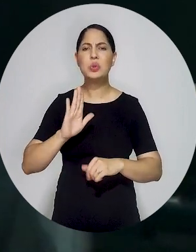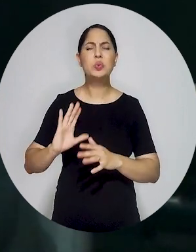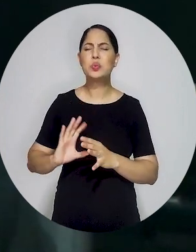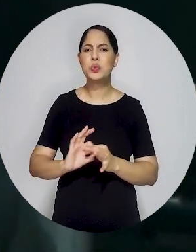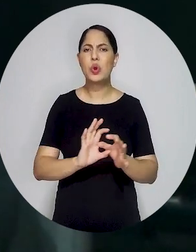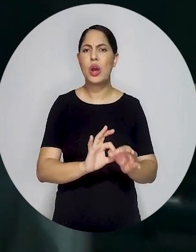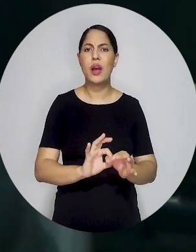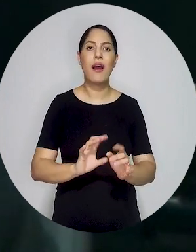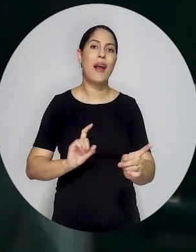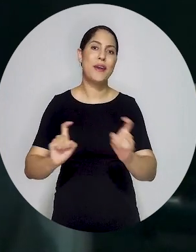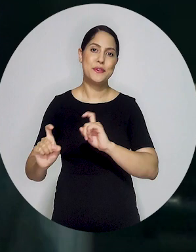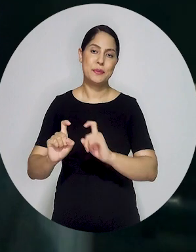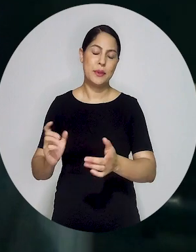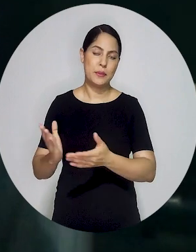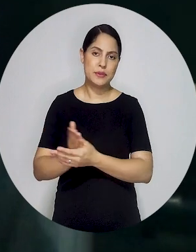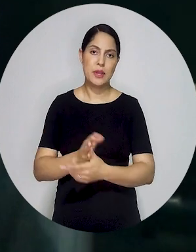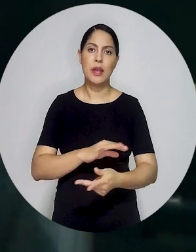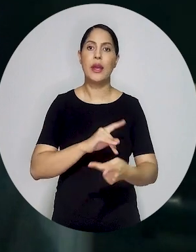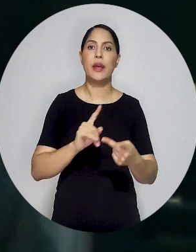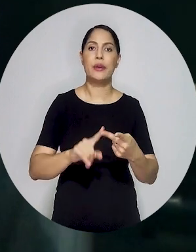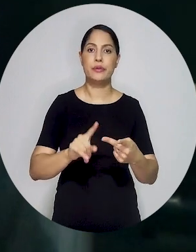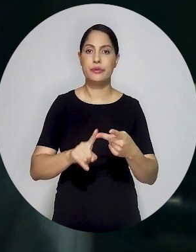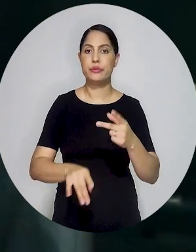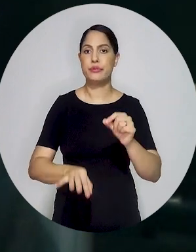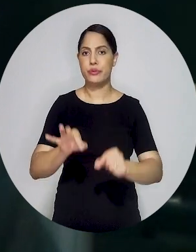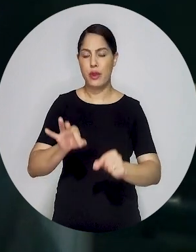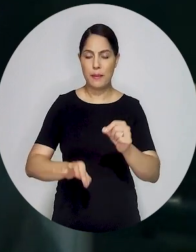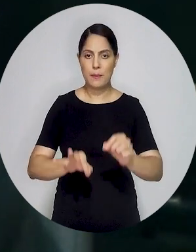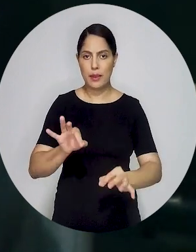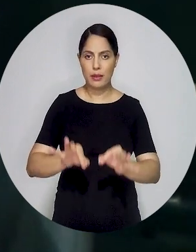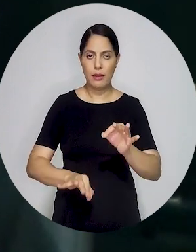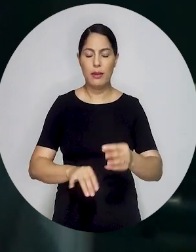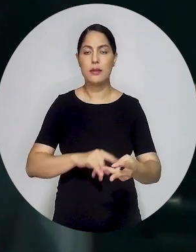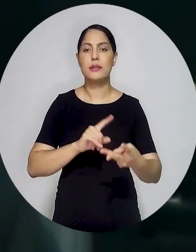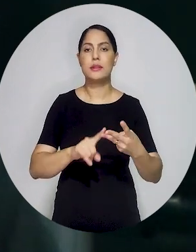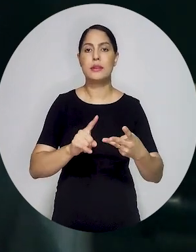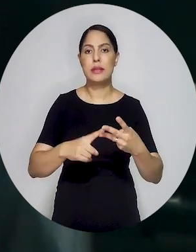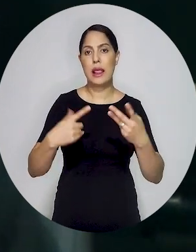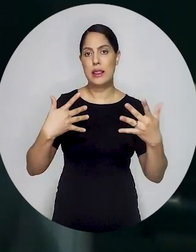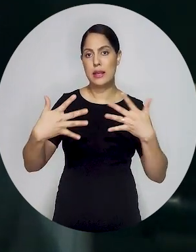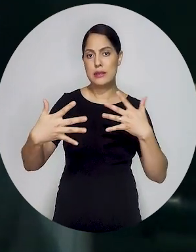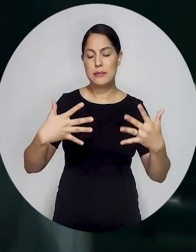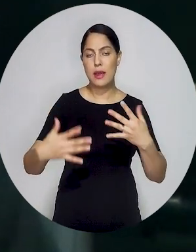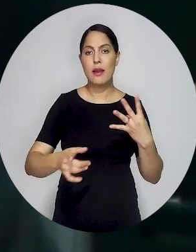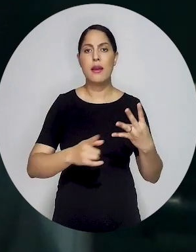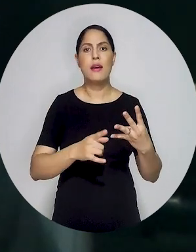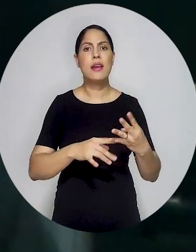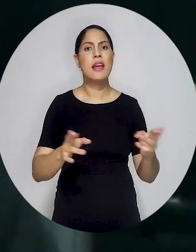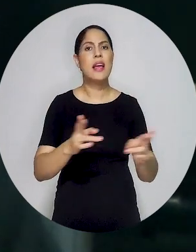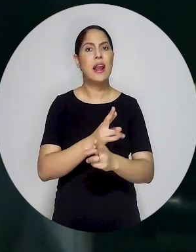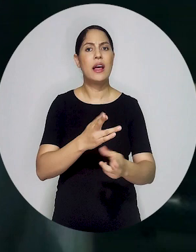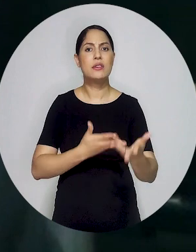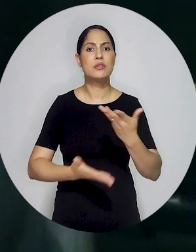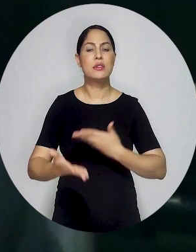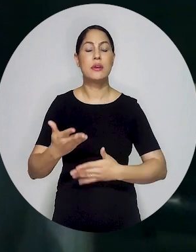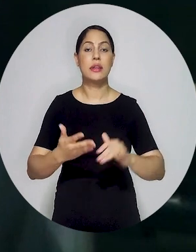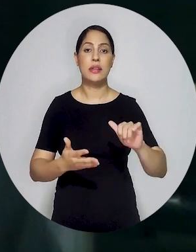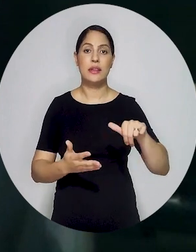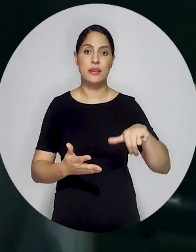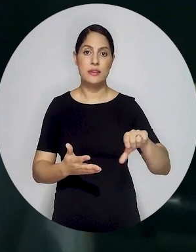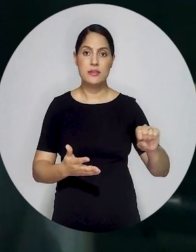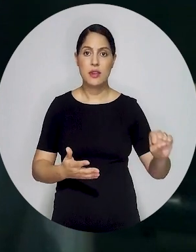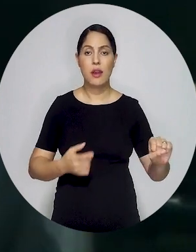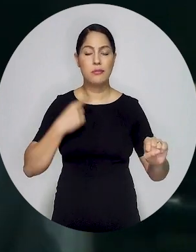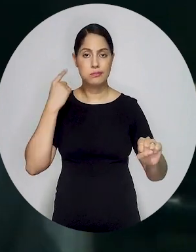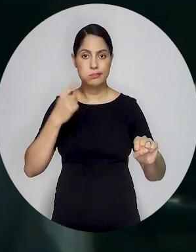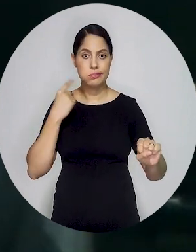no tocante ao acesso aos processos administrativos, aos julgamentos, à transparência e ao melhor relacionamento entre